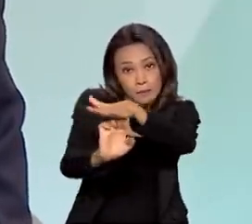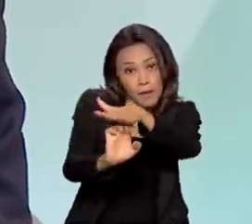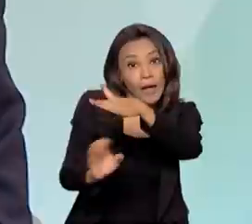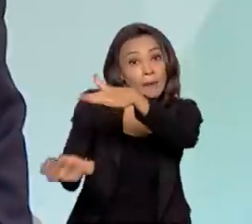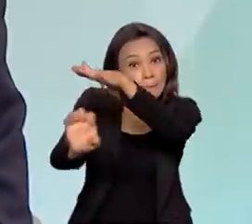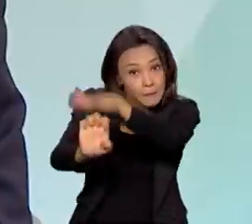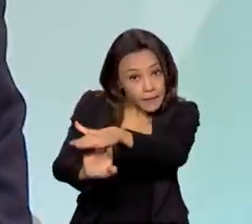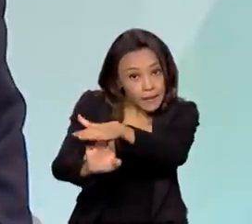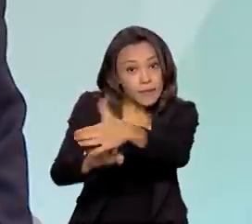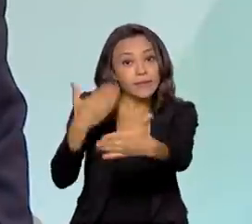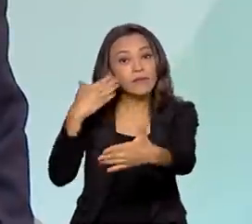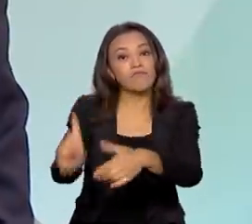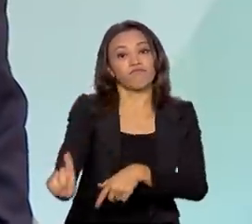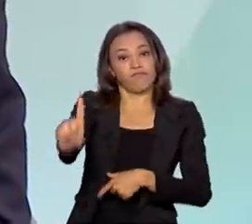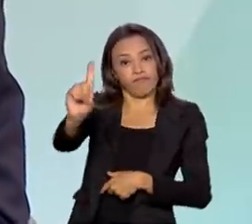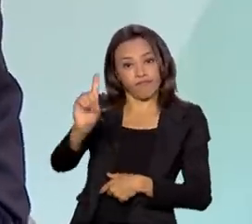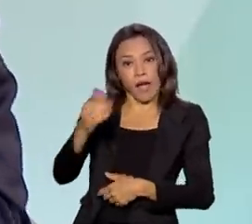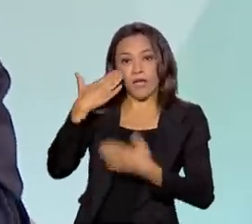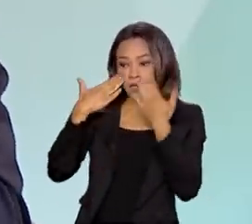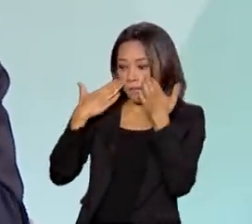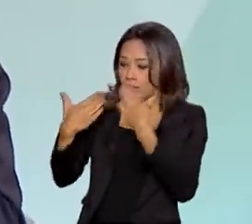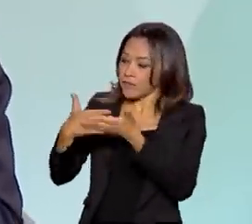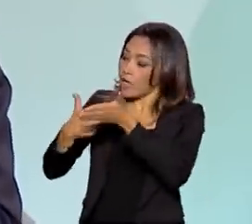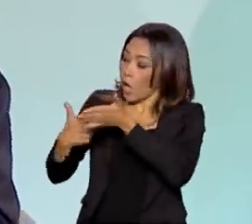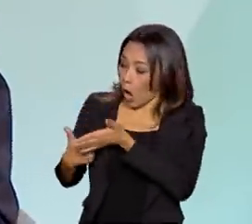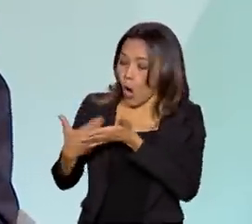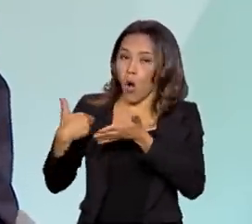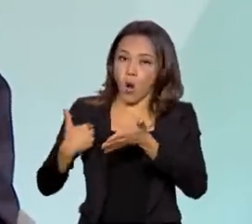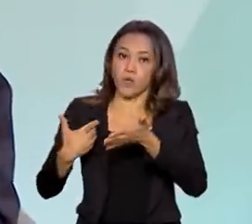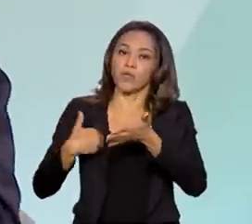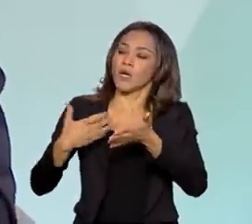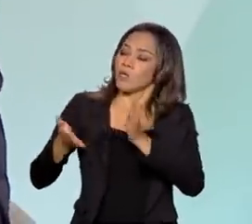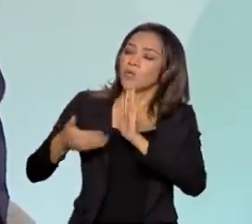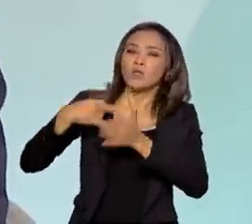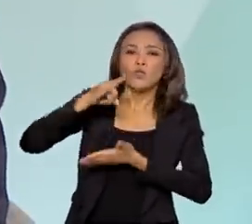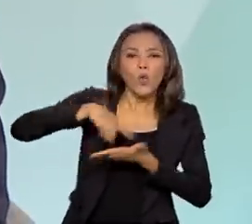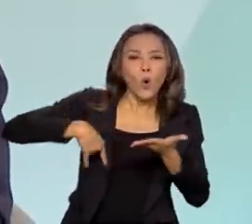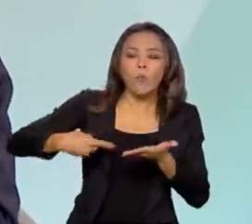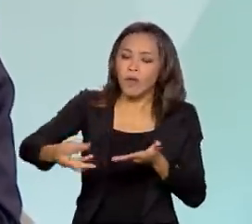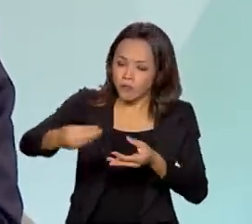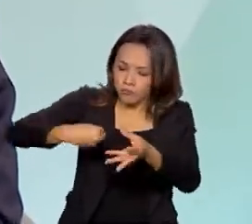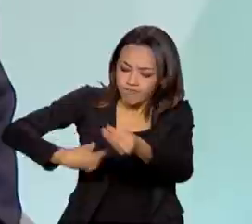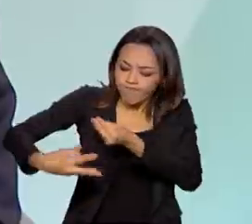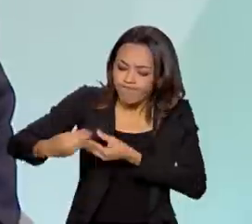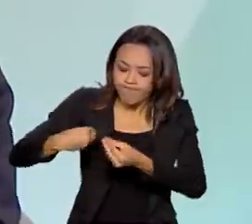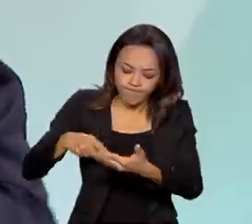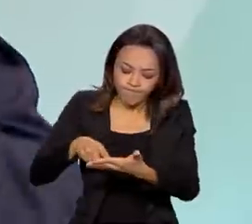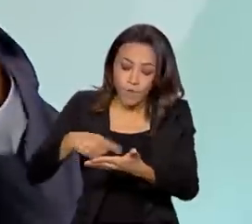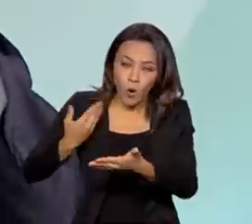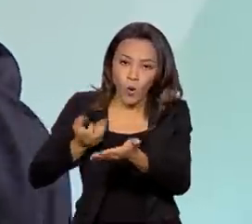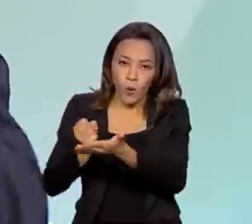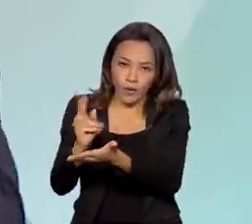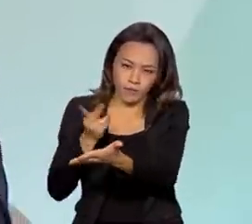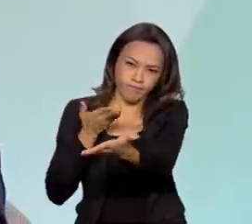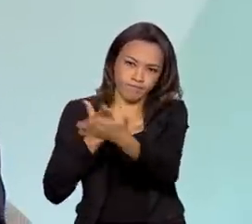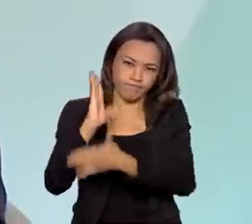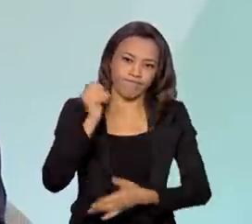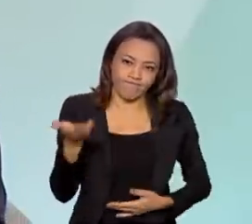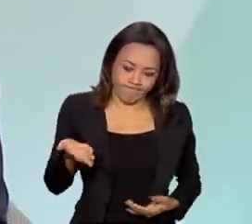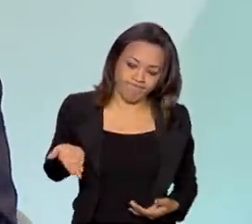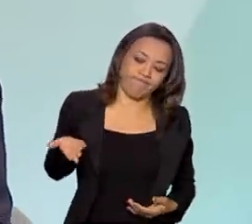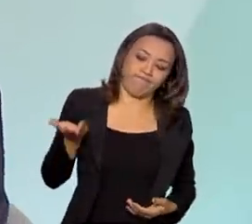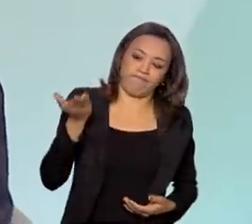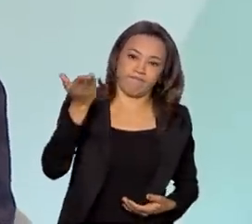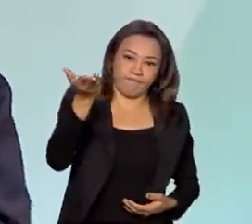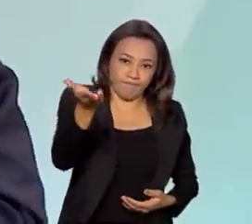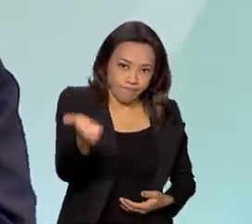apresenta ao agente financeiro, faz a apresentação da sua documentação, é aprovada, inicia-se o processo, retorna